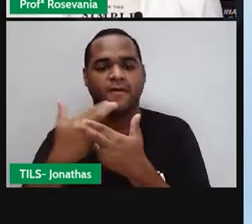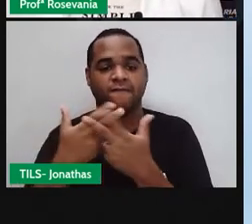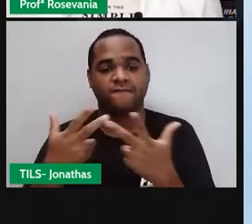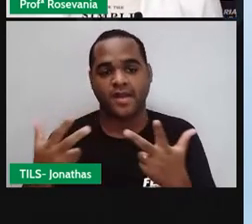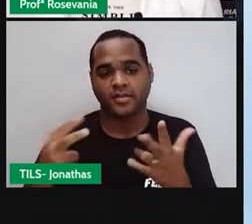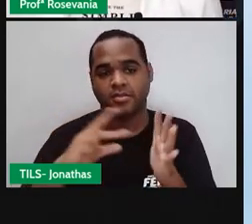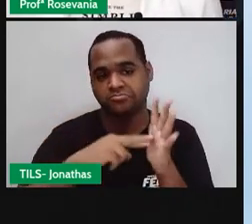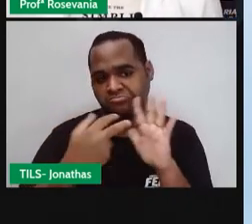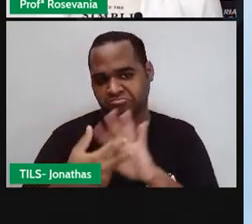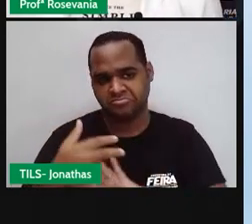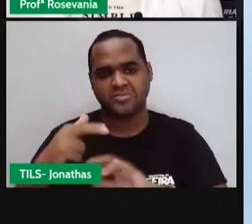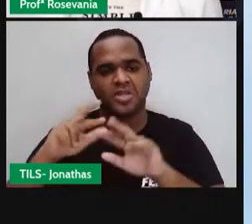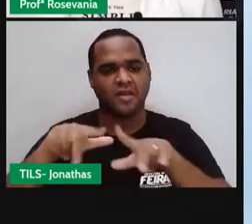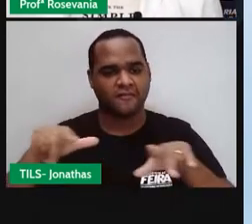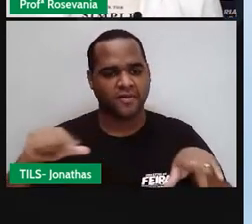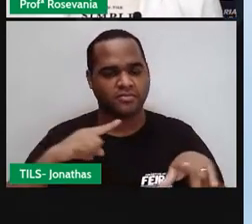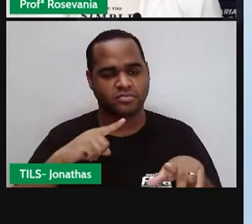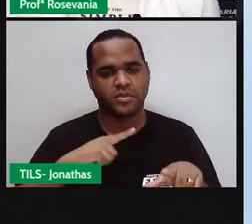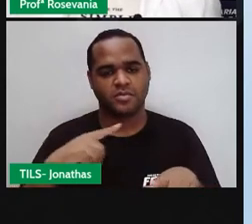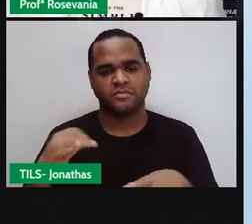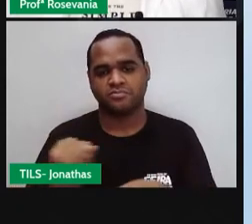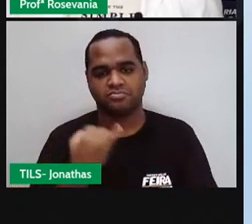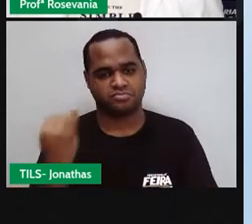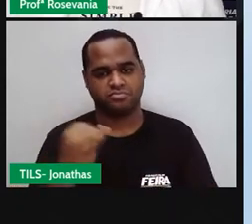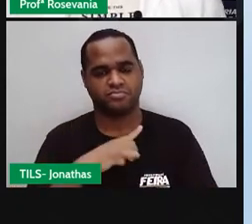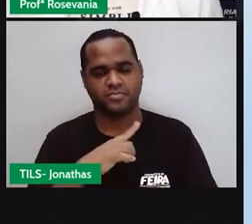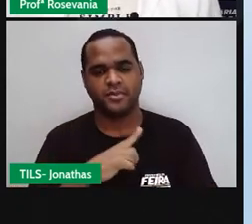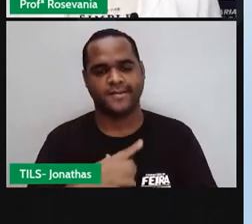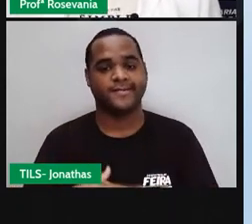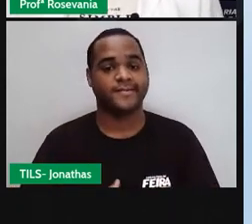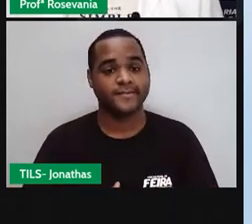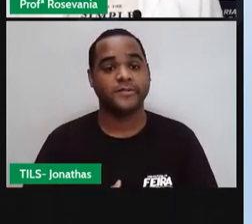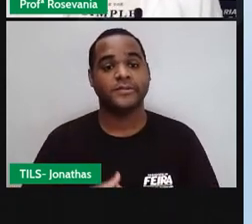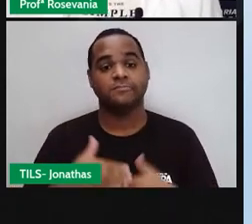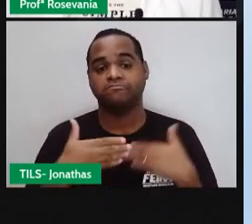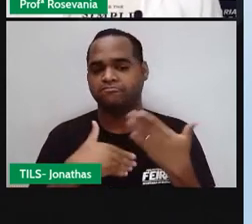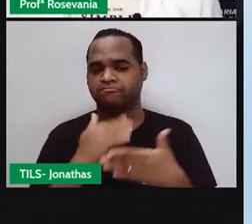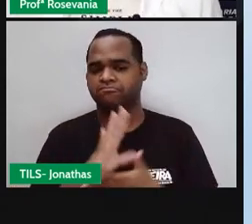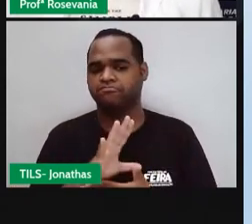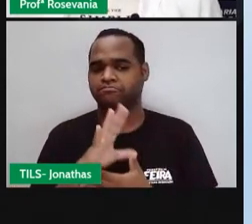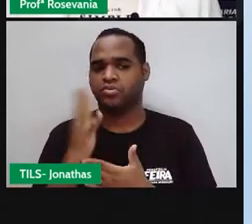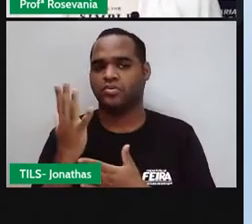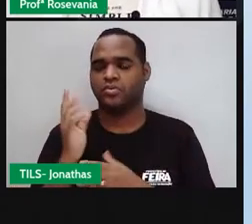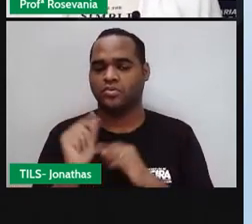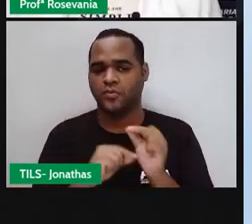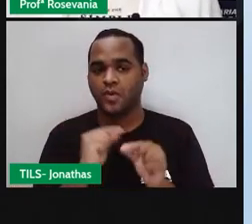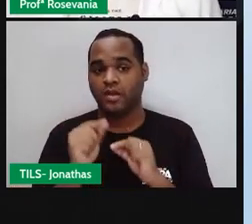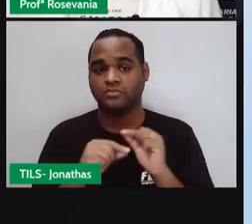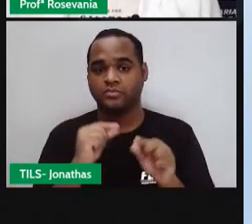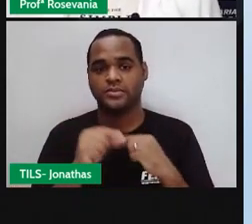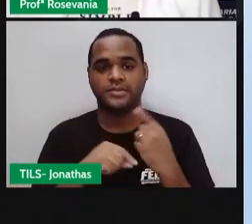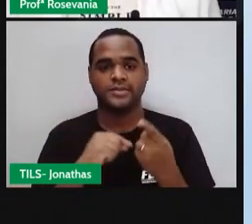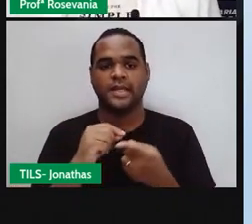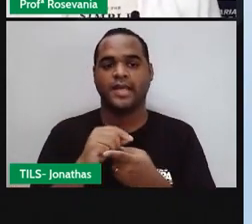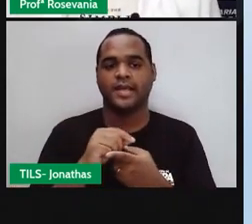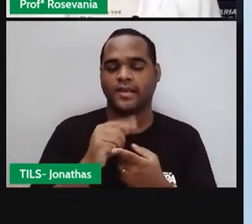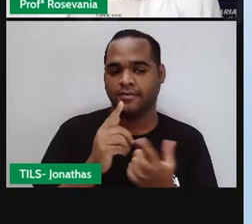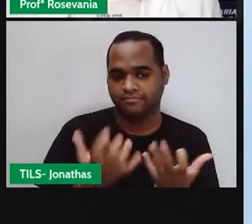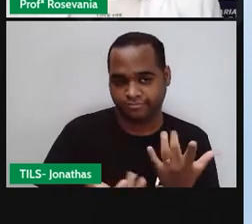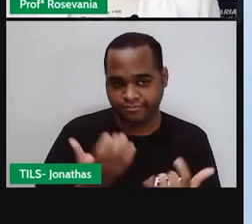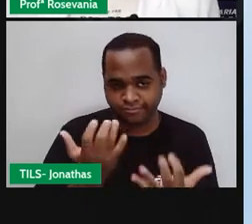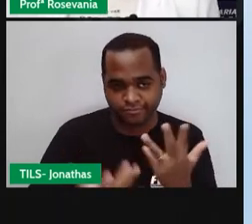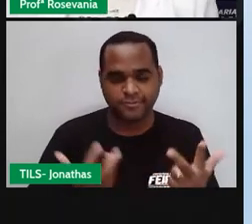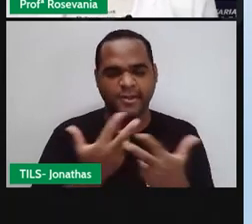base desses gases que usam, né, o flor carbono. Então, o que que acontece? Eu também provoco desmatamento, as queimadas, vou